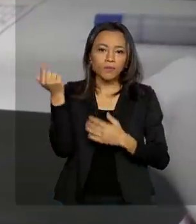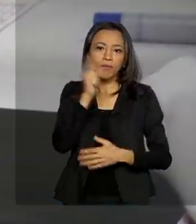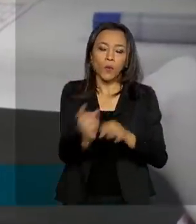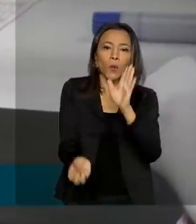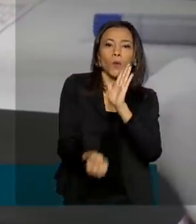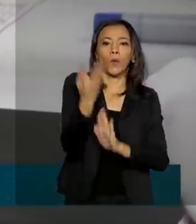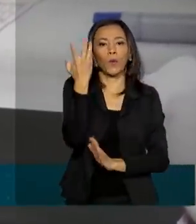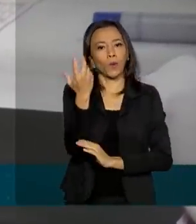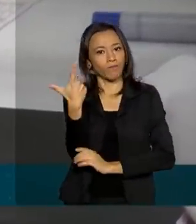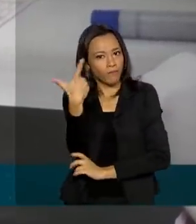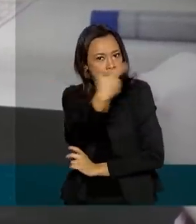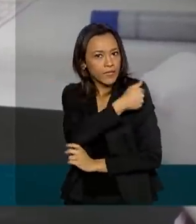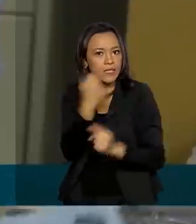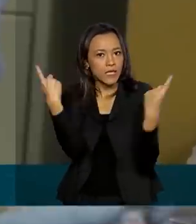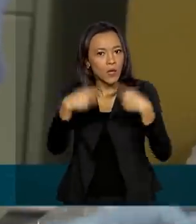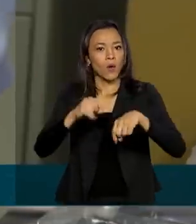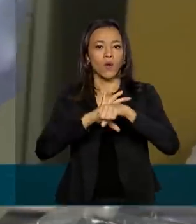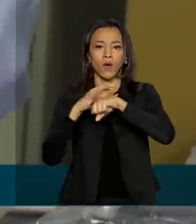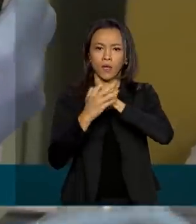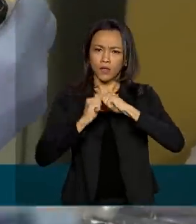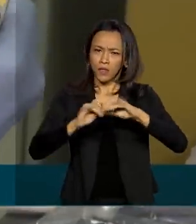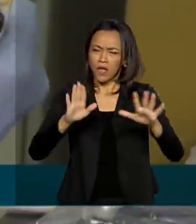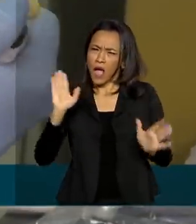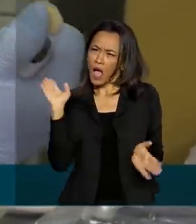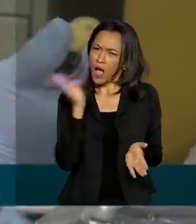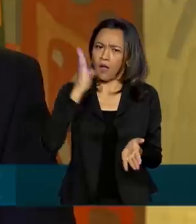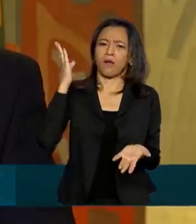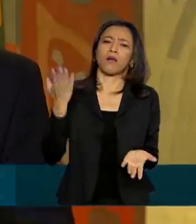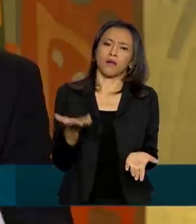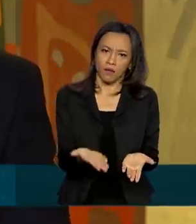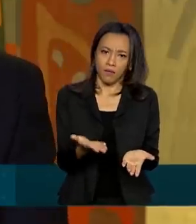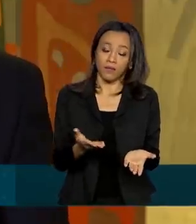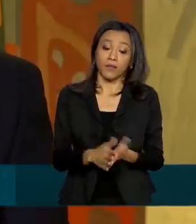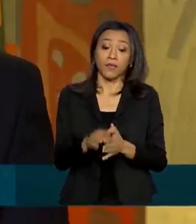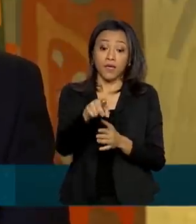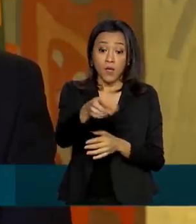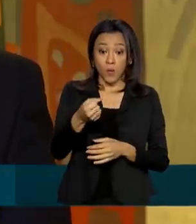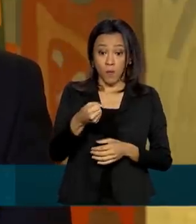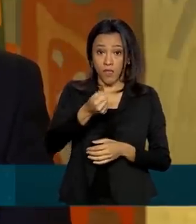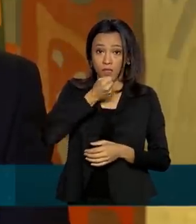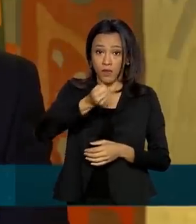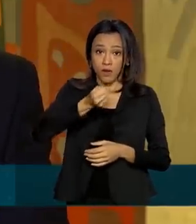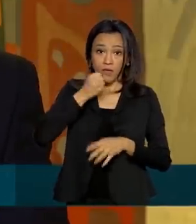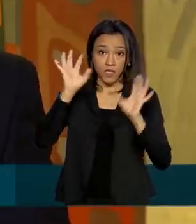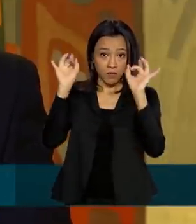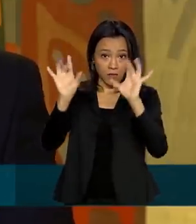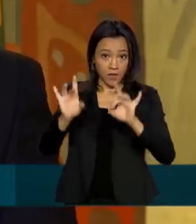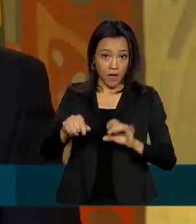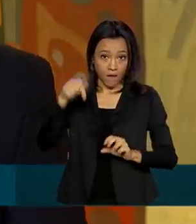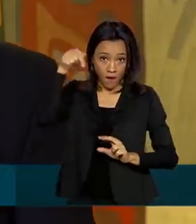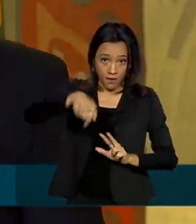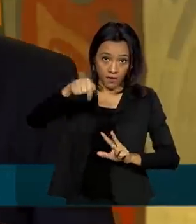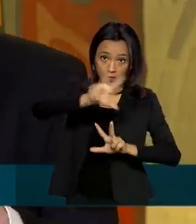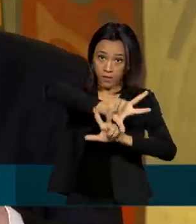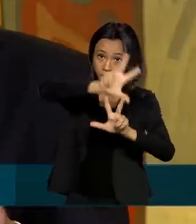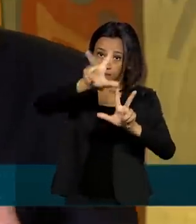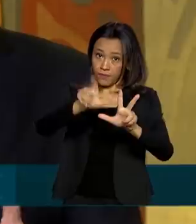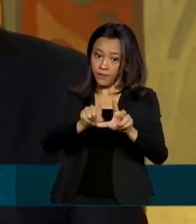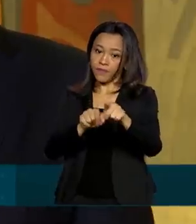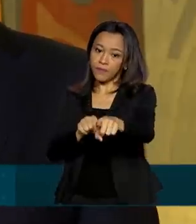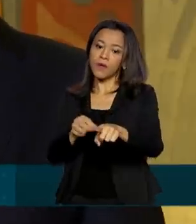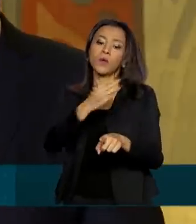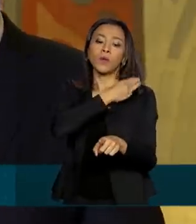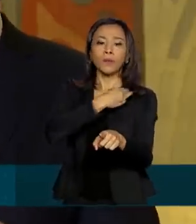contra o coronavírus em um espaço muito menor de tempo. Em entrevista exclusiva à TV Brasil, o ministro de Relações